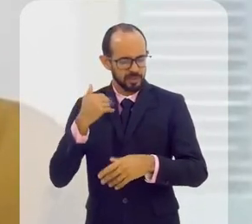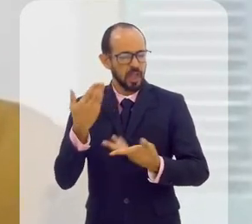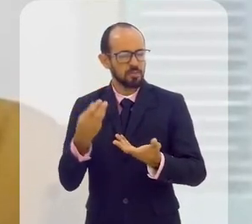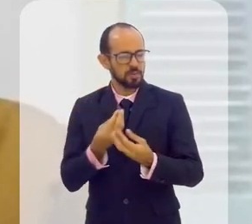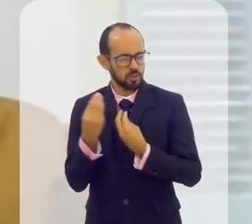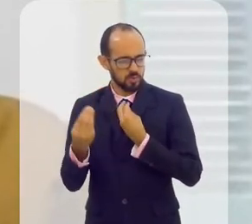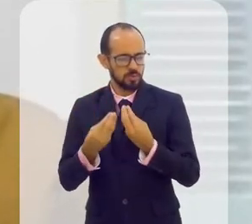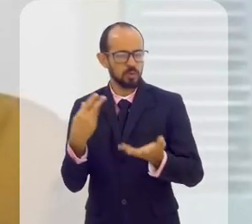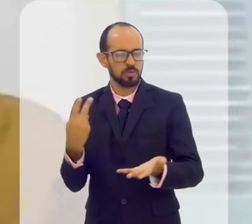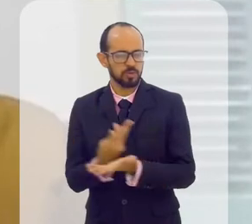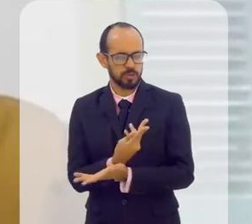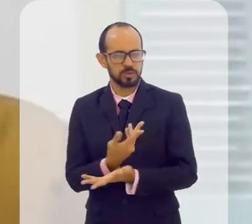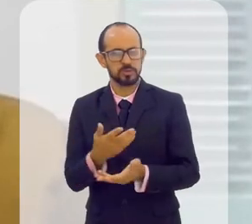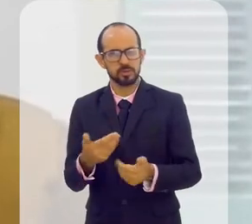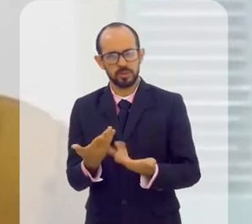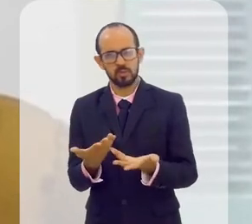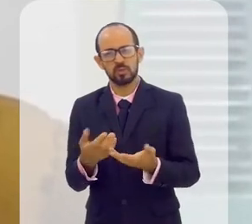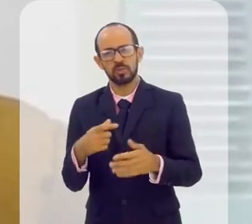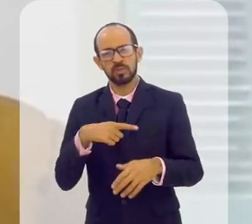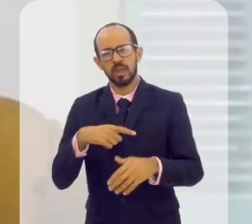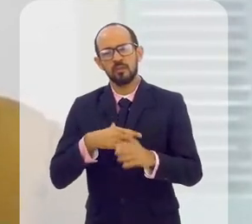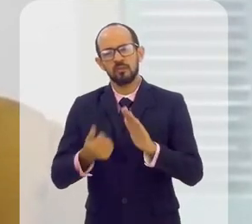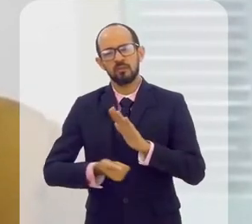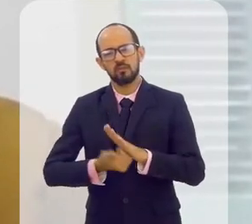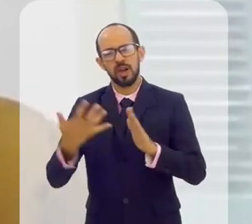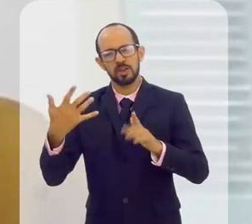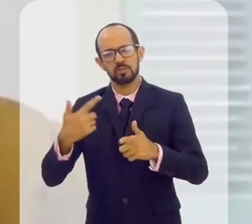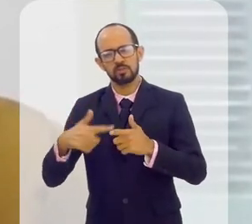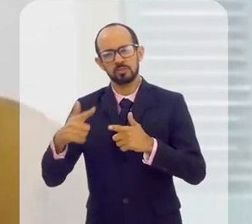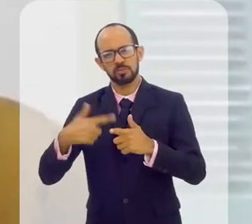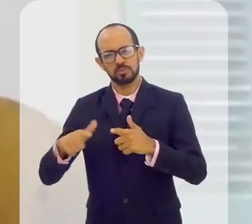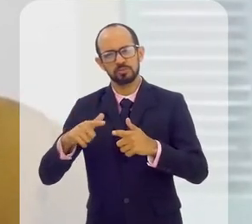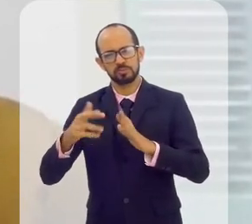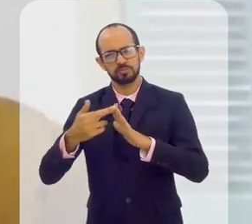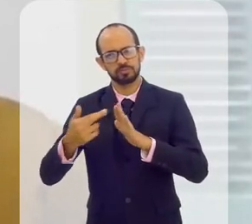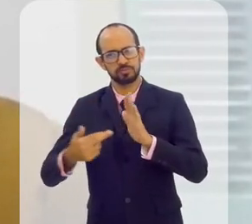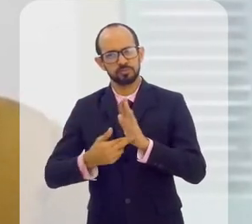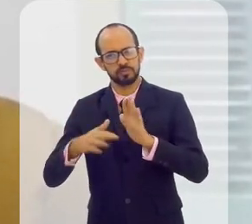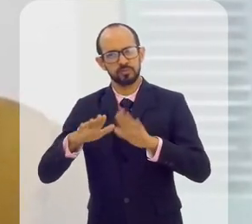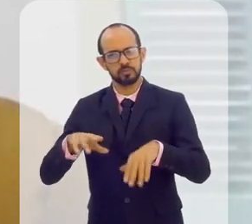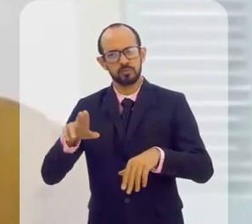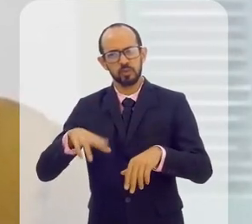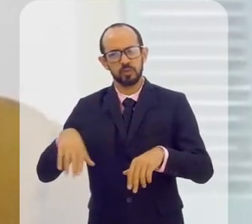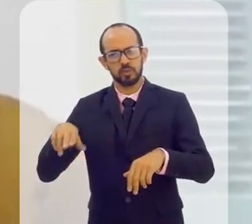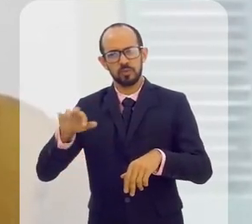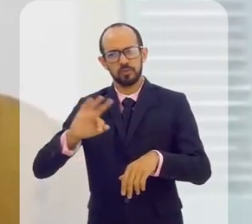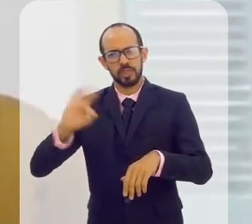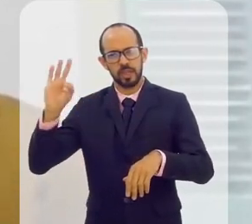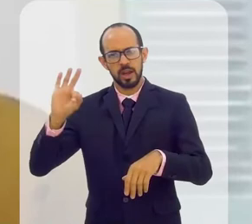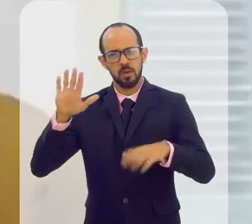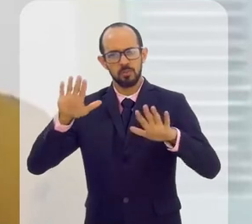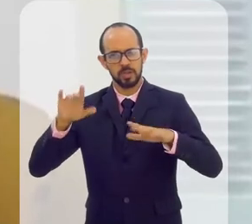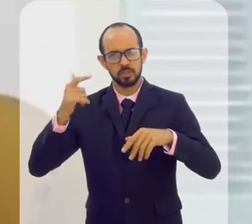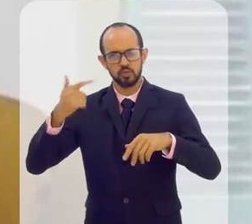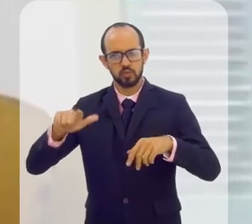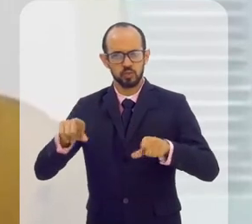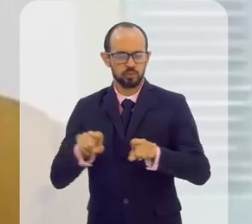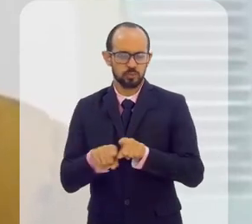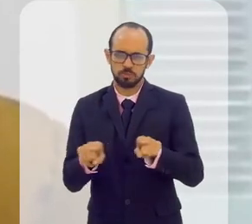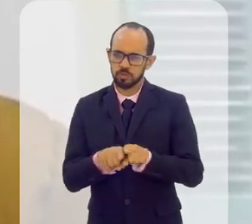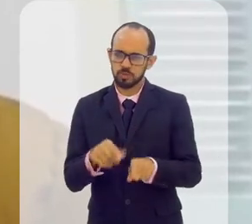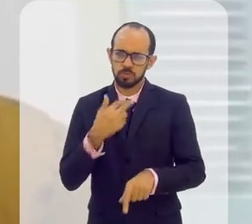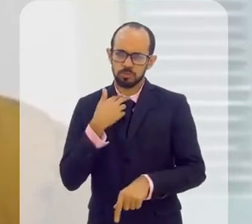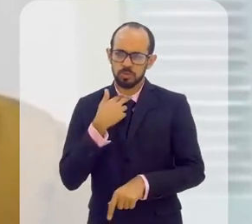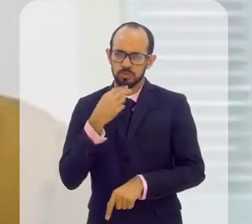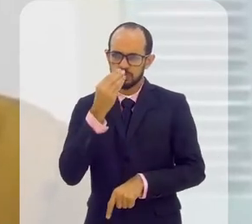informação, né? Então, eu acho que tem várias questões do sistema de regulação que também estão no nível federal, mas acho que as outras esferas não podem se